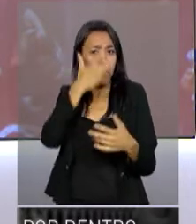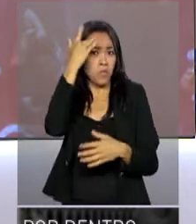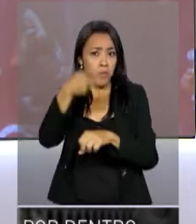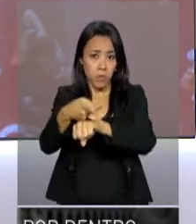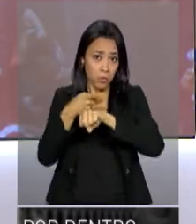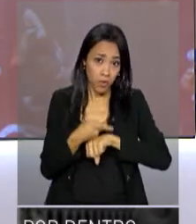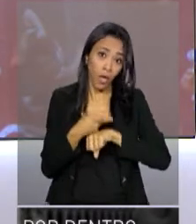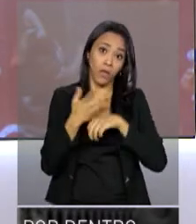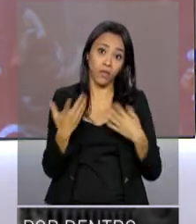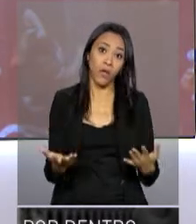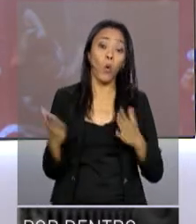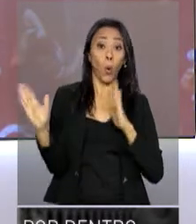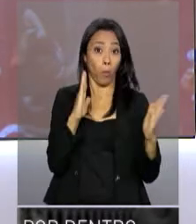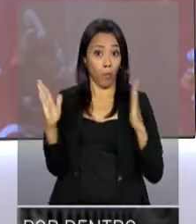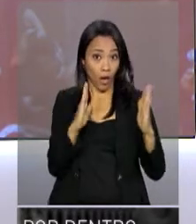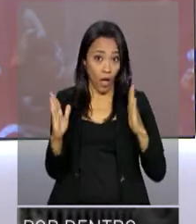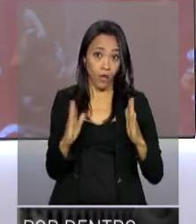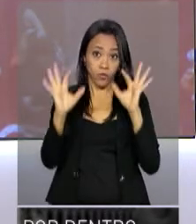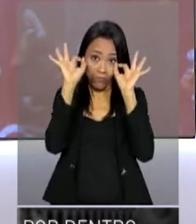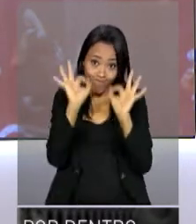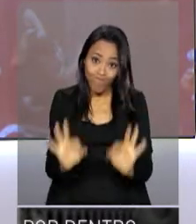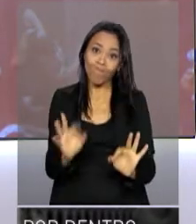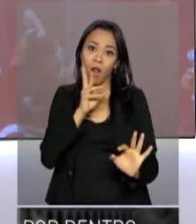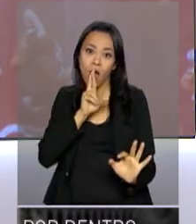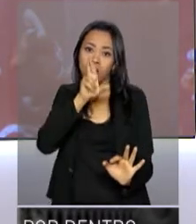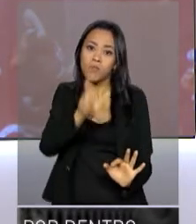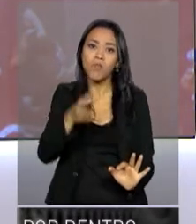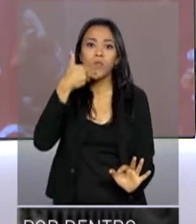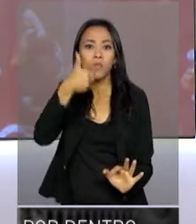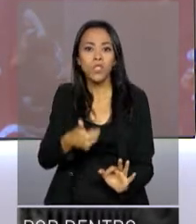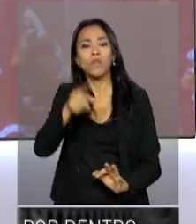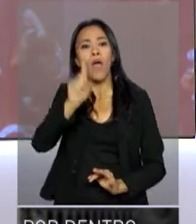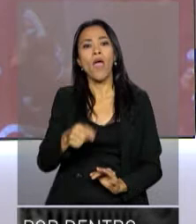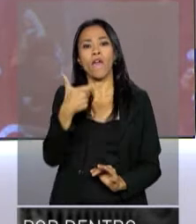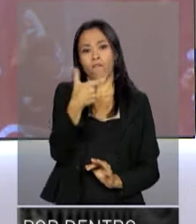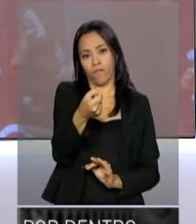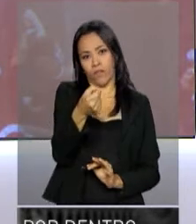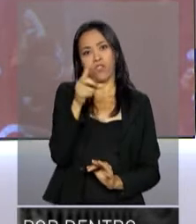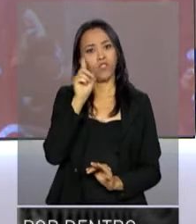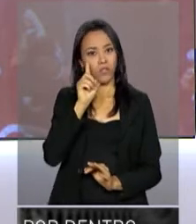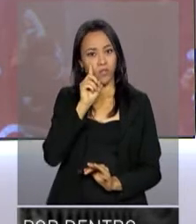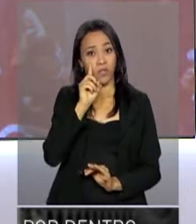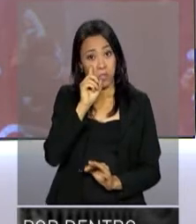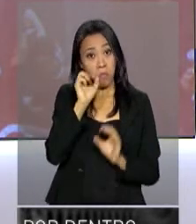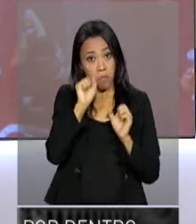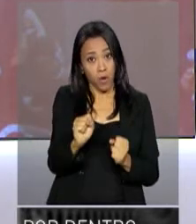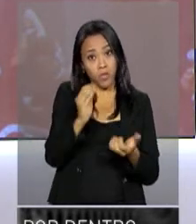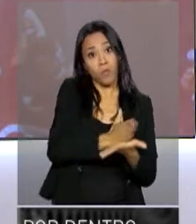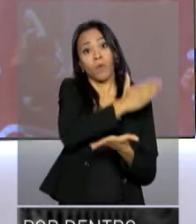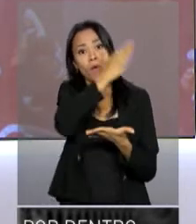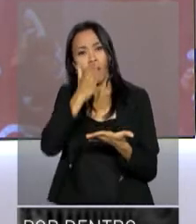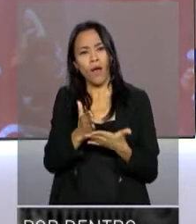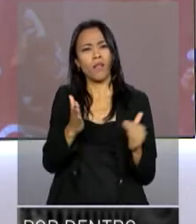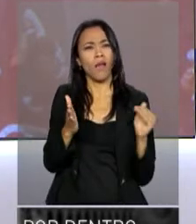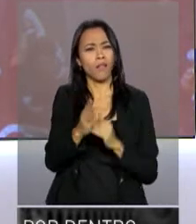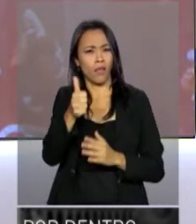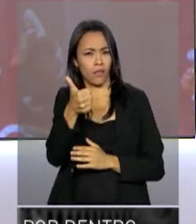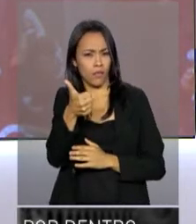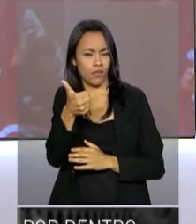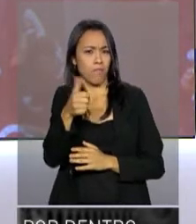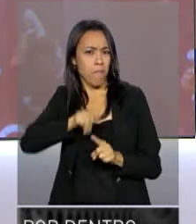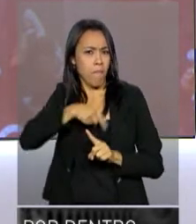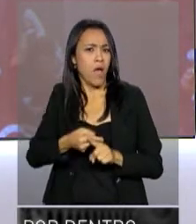interessado. O prazo legal para a resposta às solicitações é de 20 dias, podendo ser prorrogado por mais 10.